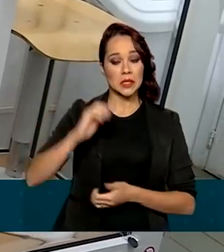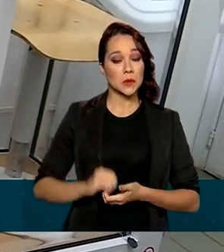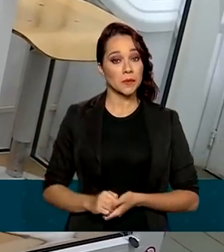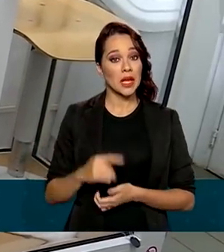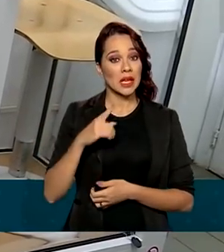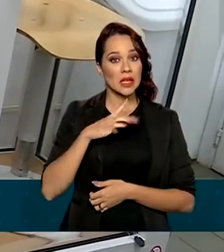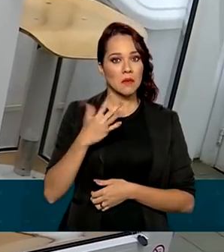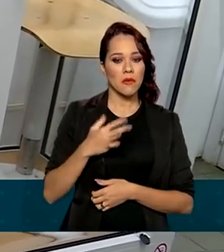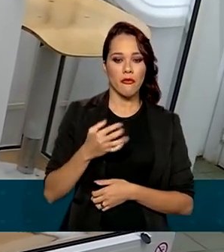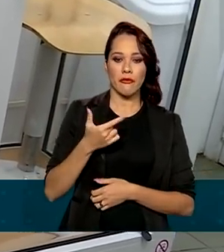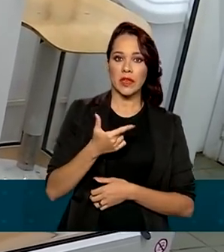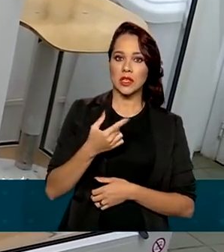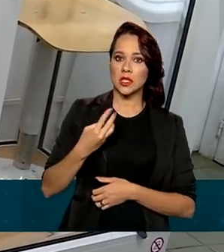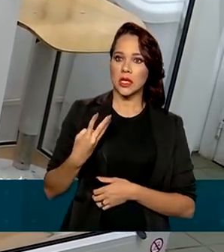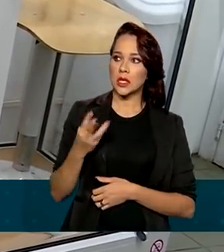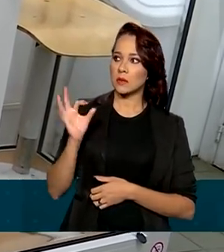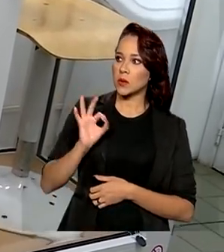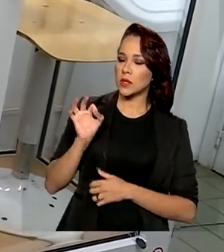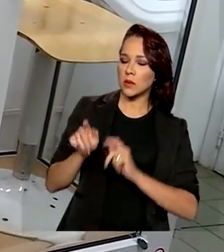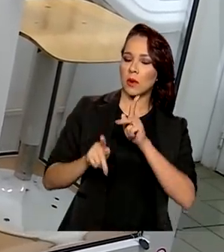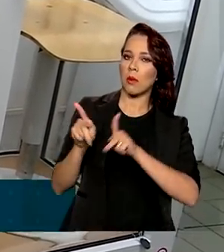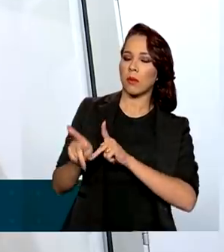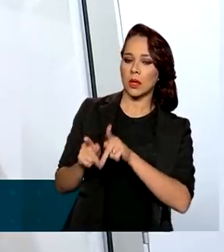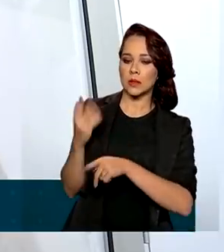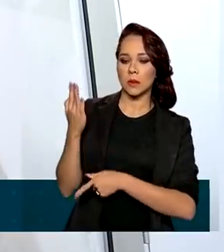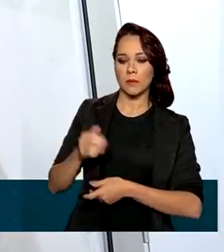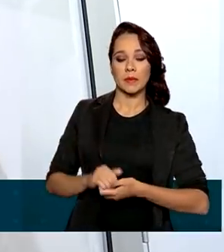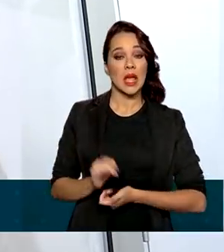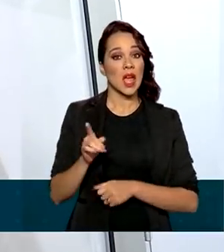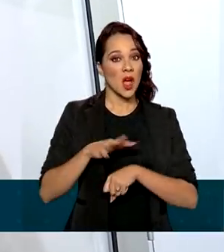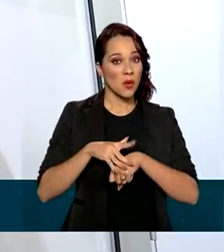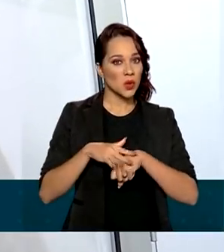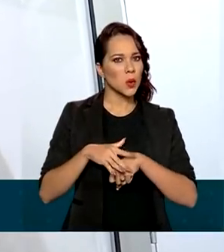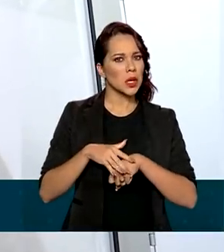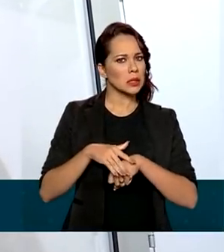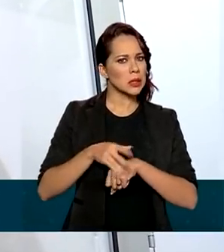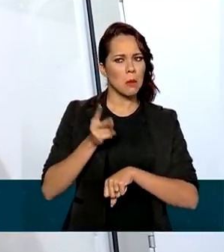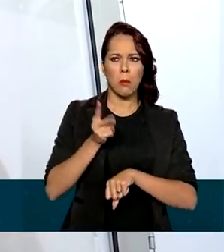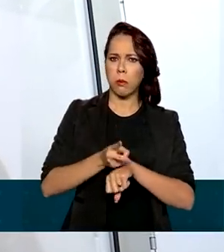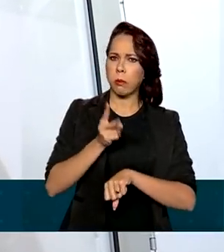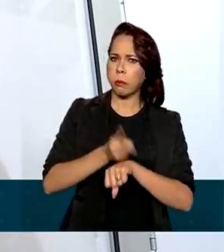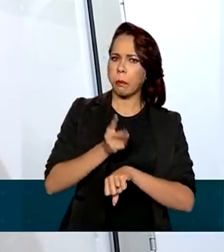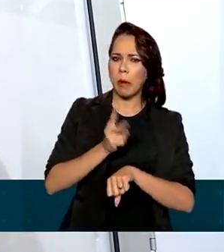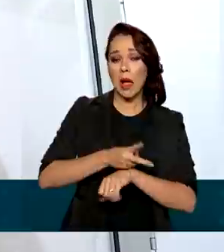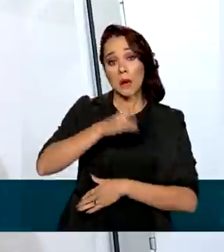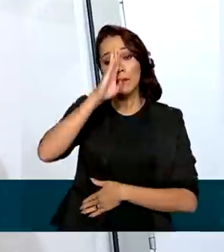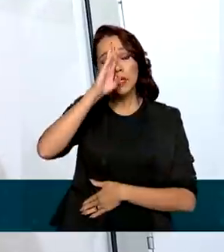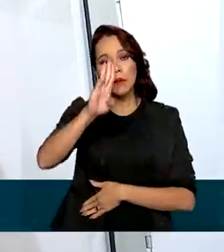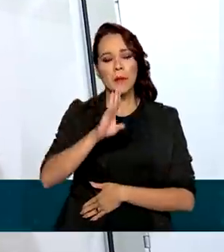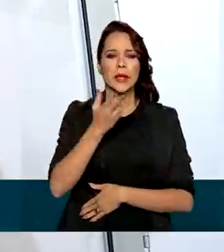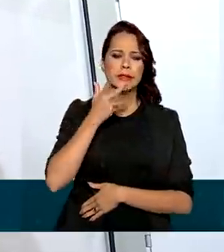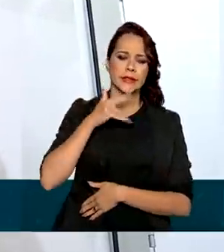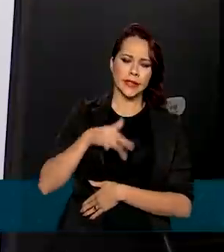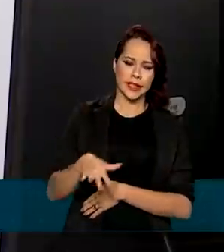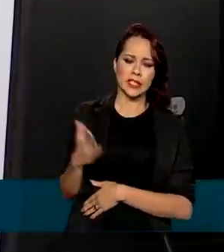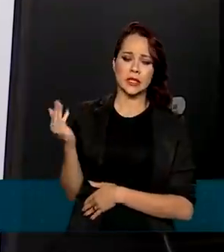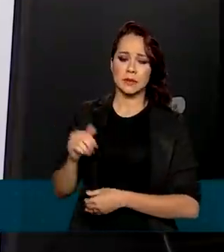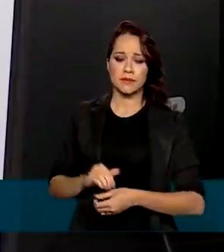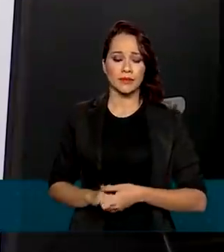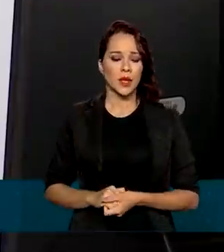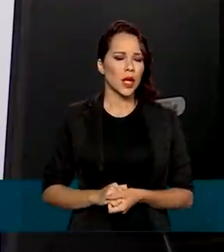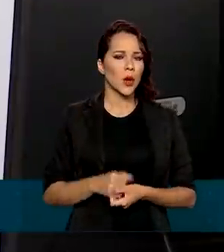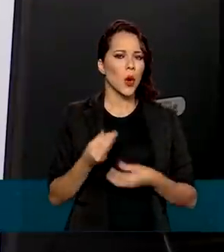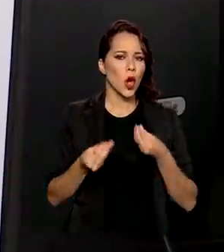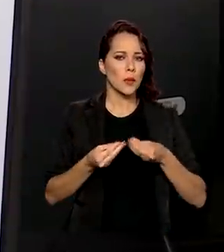atinge cerca de 23% da população. É uma doença crônica que afeta principalmente as crianças. Ela